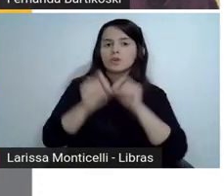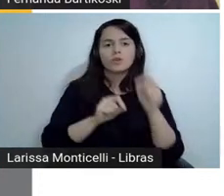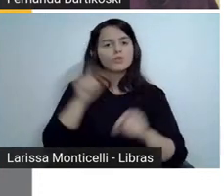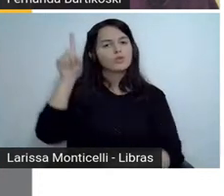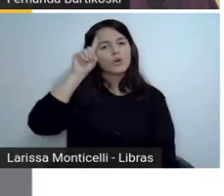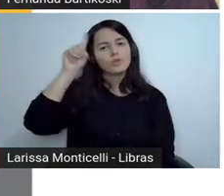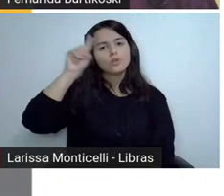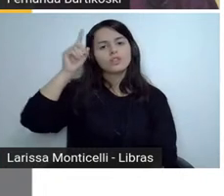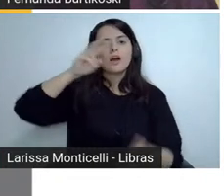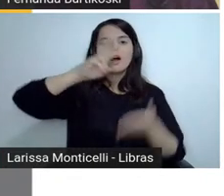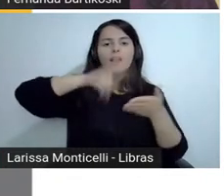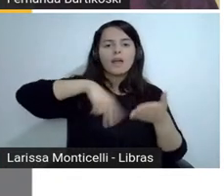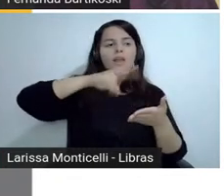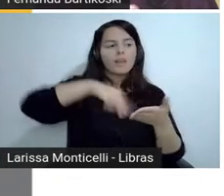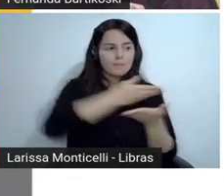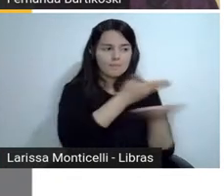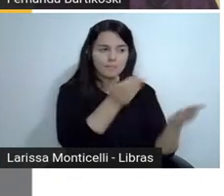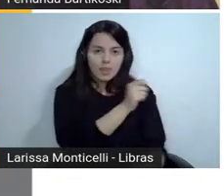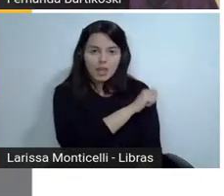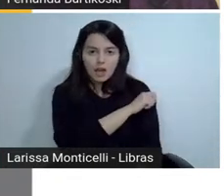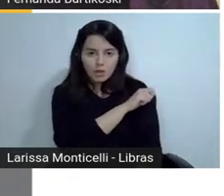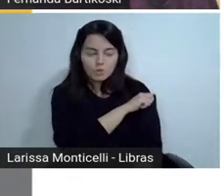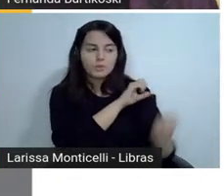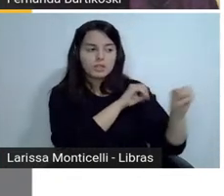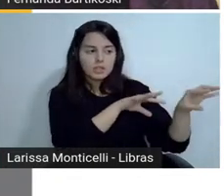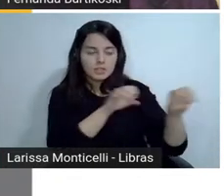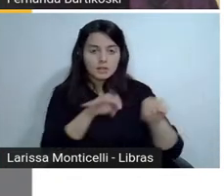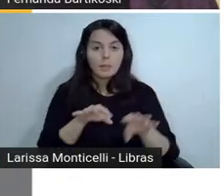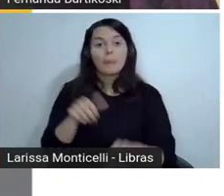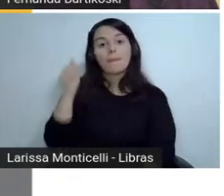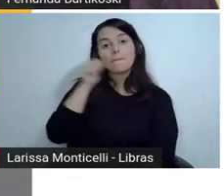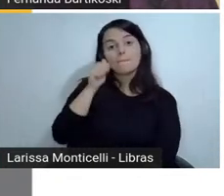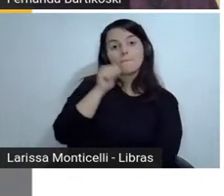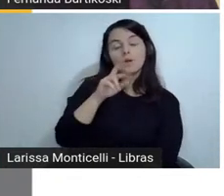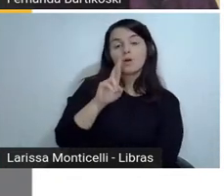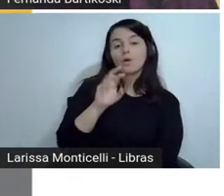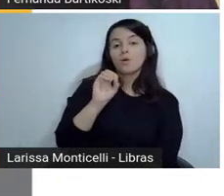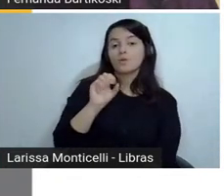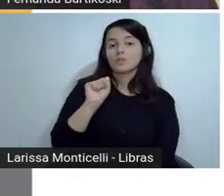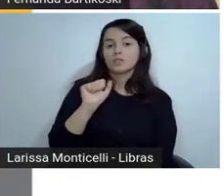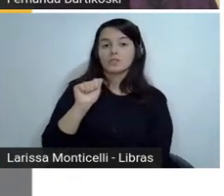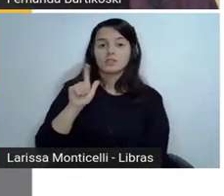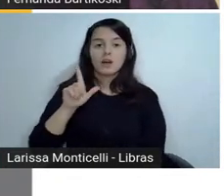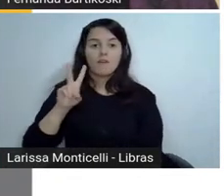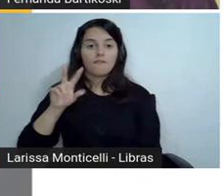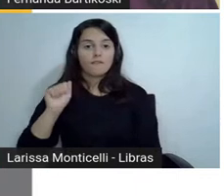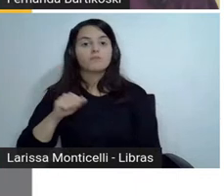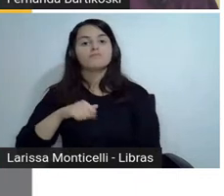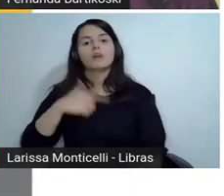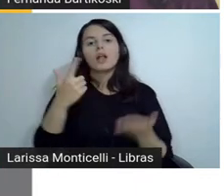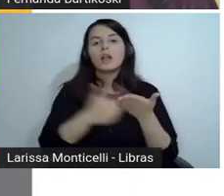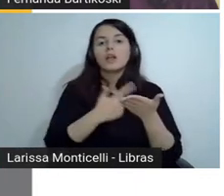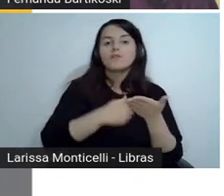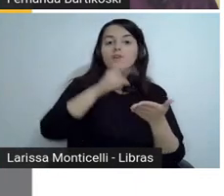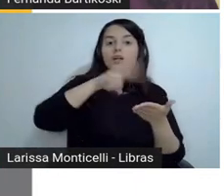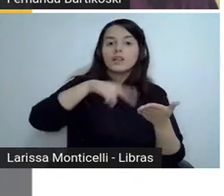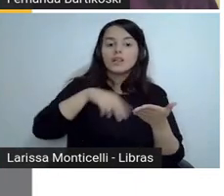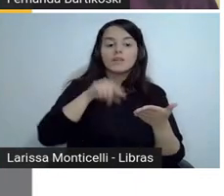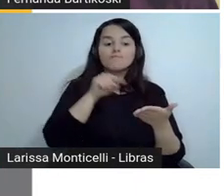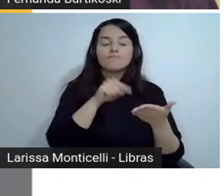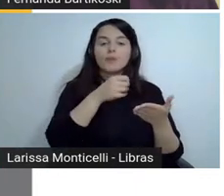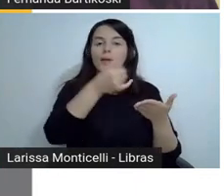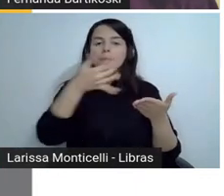Piva diz que os alunos estão lendo Minha Vida Não É Cor-de-Rosa de Penélope Martins e debates maravilhosos estão